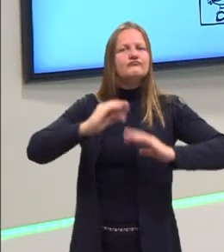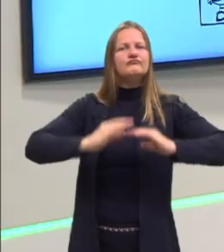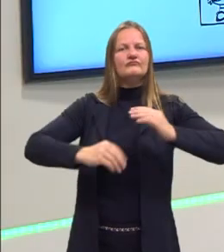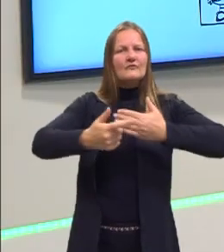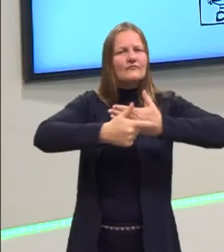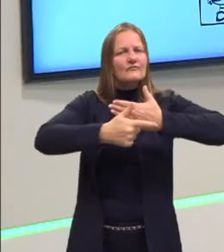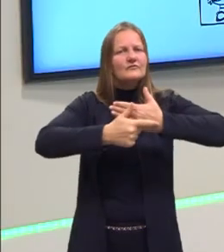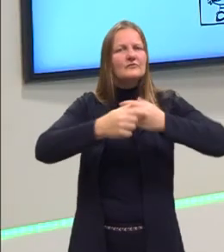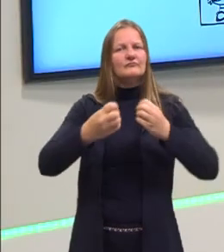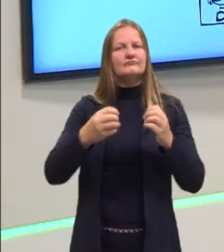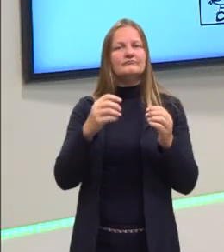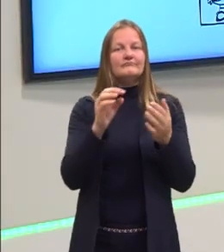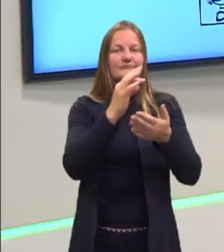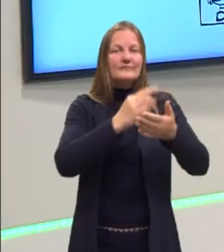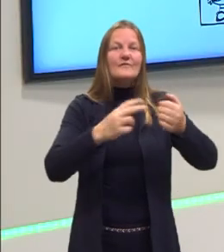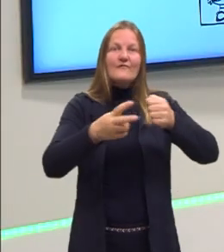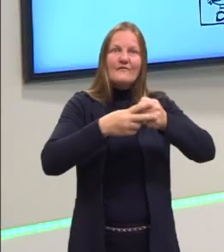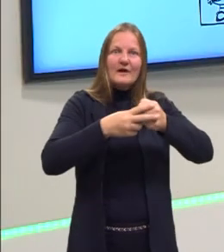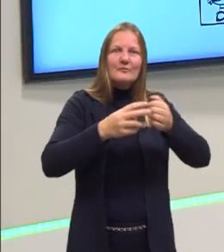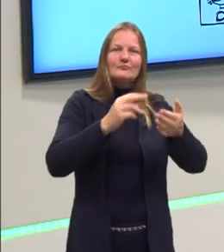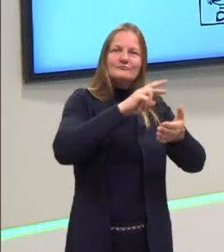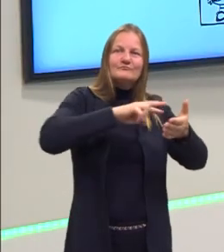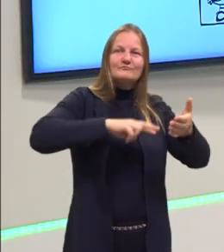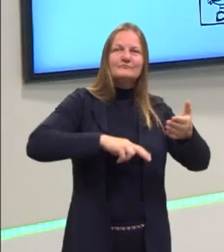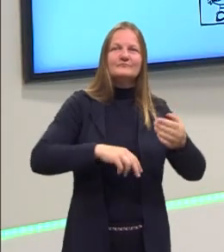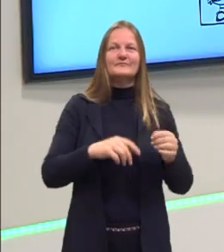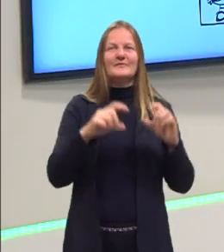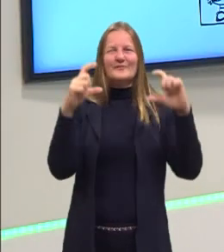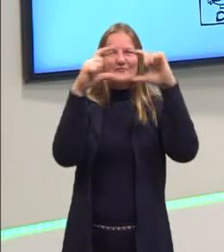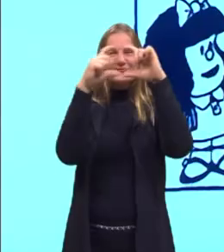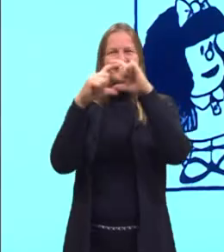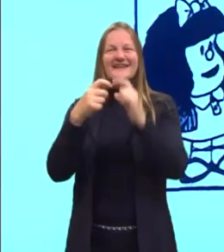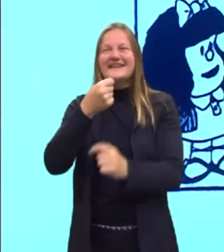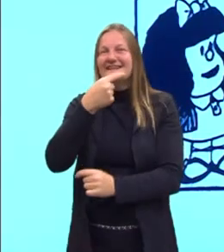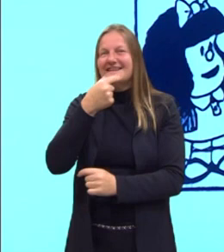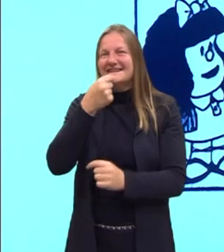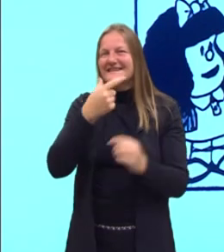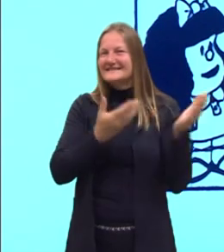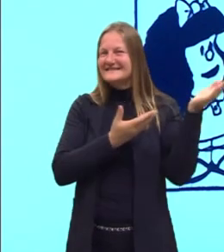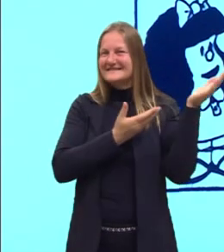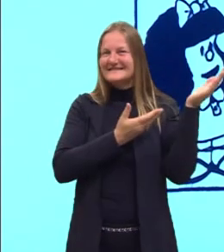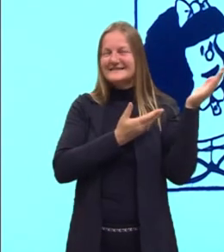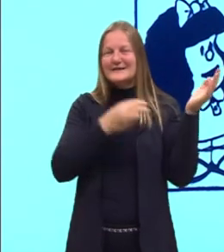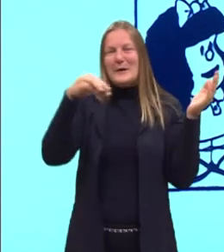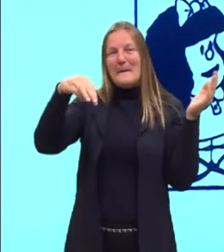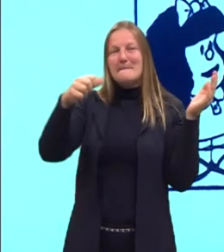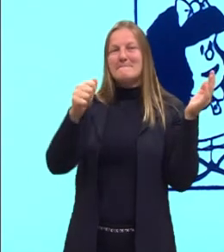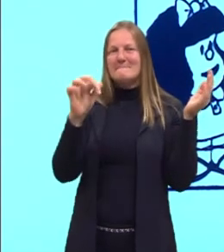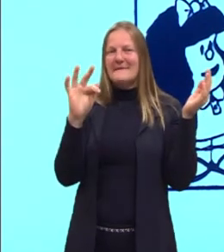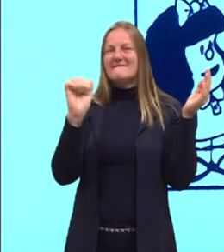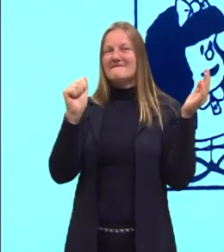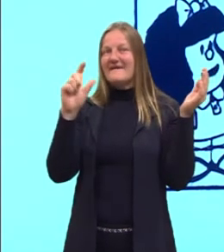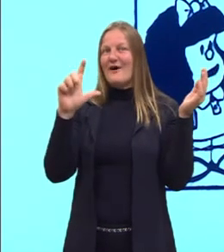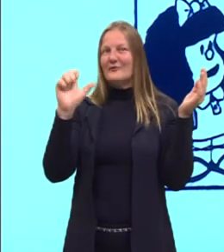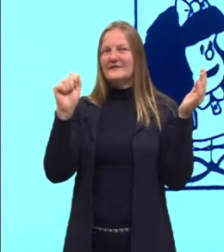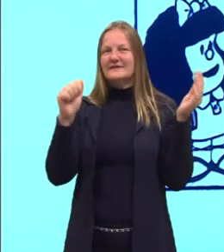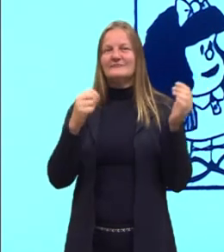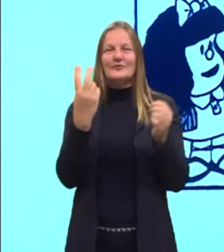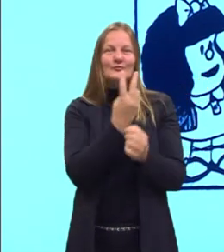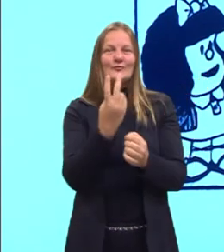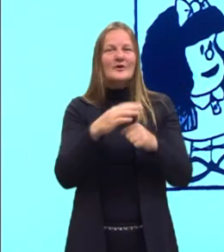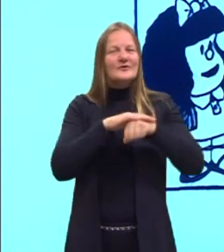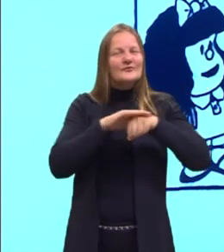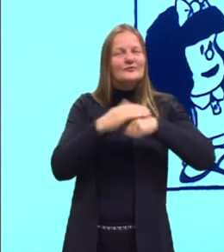função estabelecida pelo verbo. Olha a tirinha aqui da Mafalda. A Mafalda, conversando com a Susanita,